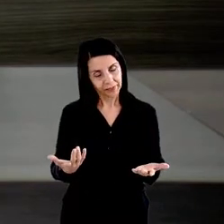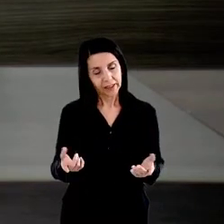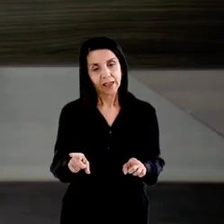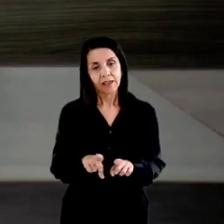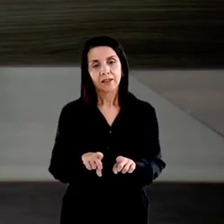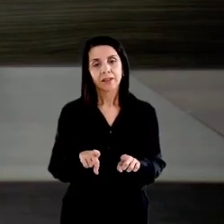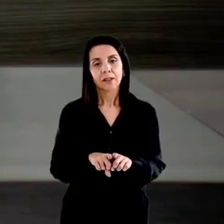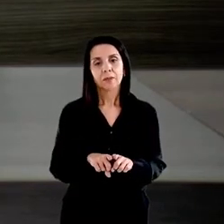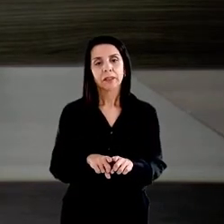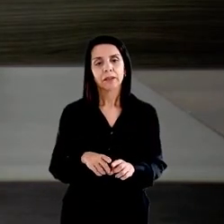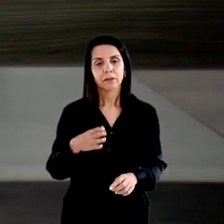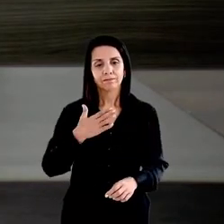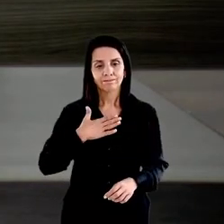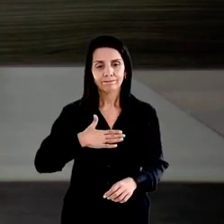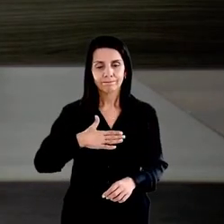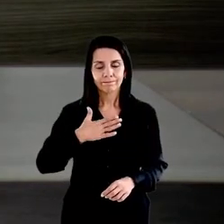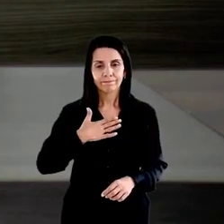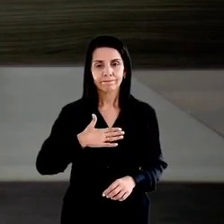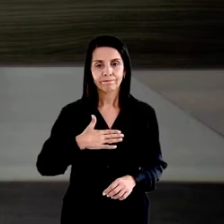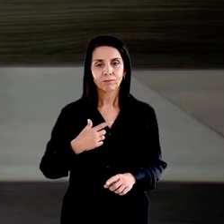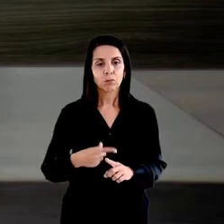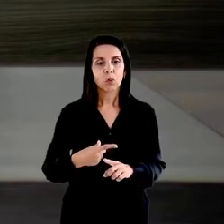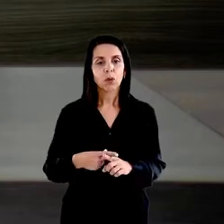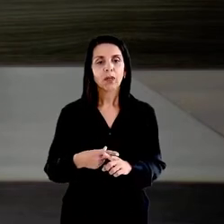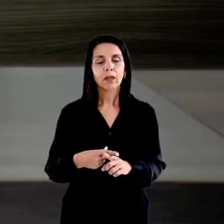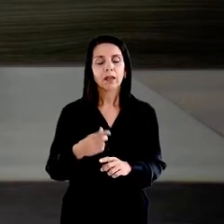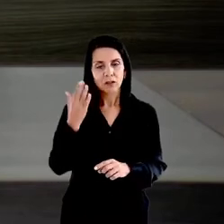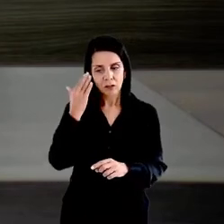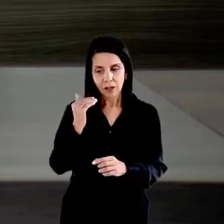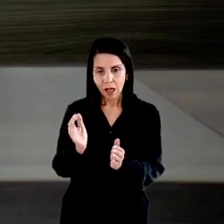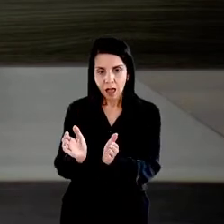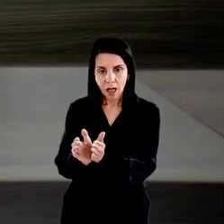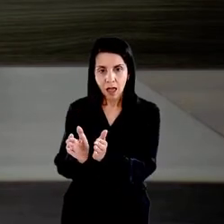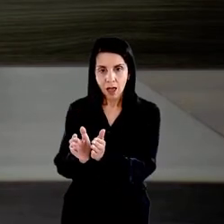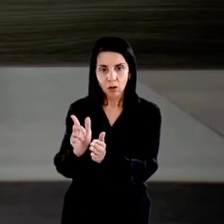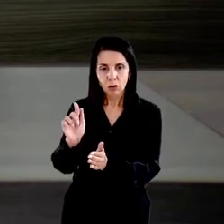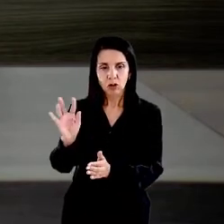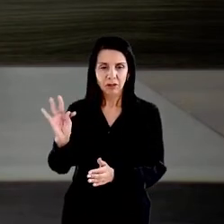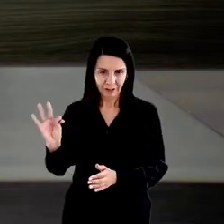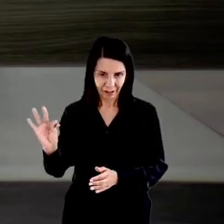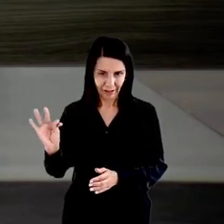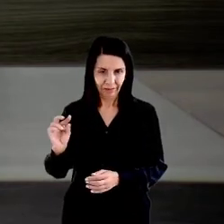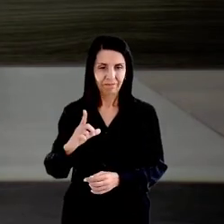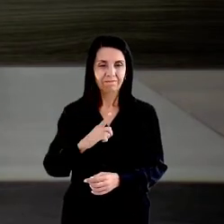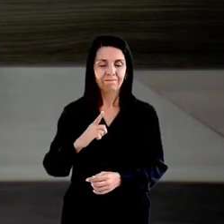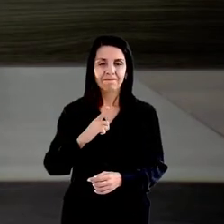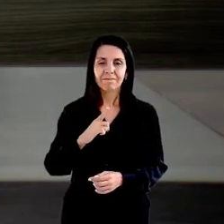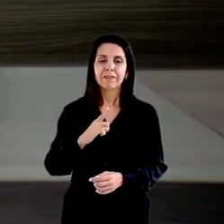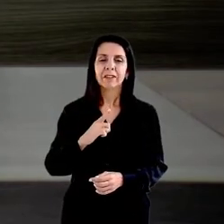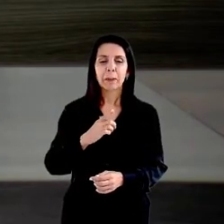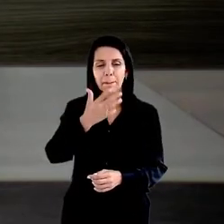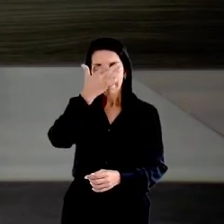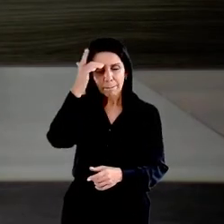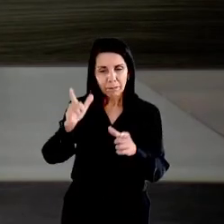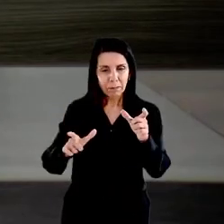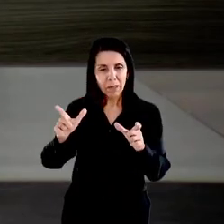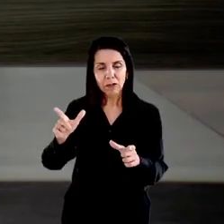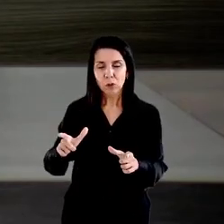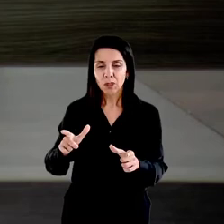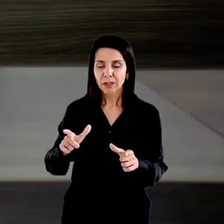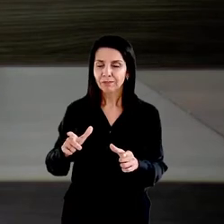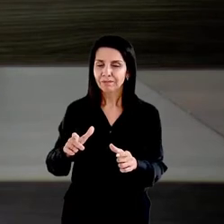doutor Alexandre, é saber que compõe esse GT, companheiros e companheiras, de anos na luta pelos direitos humanos.